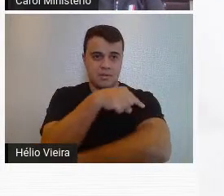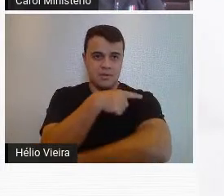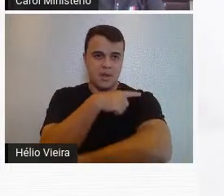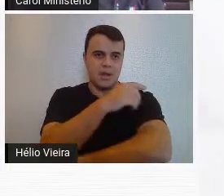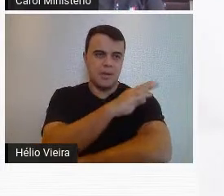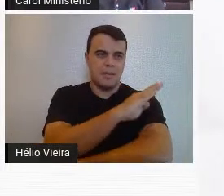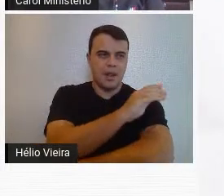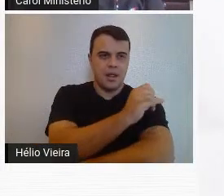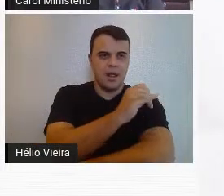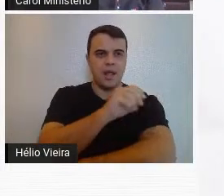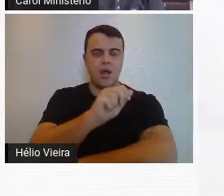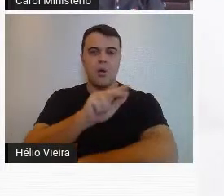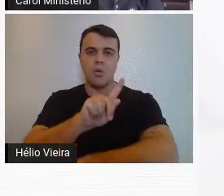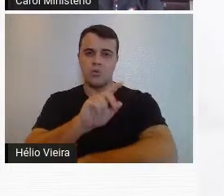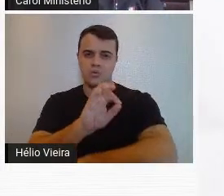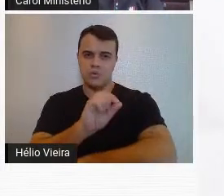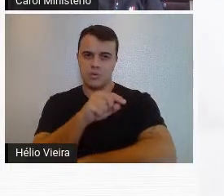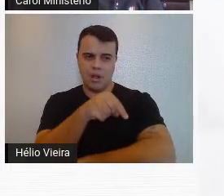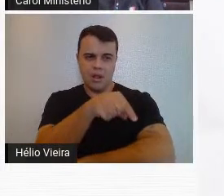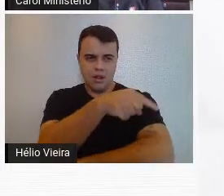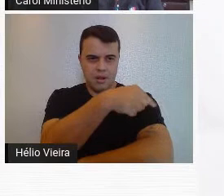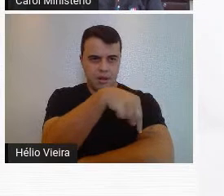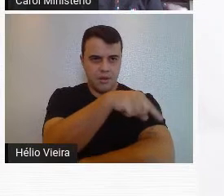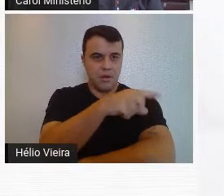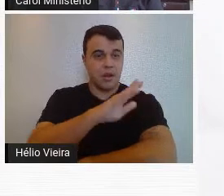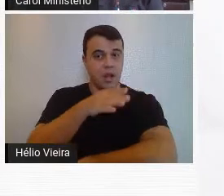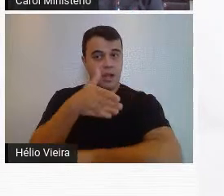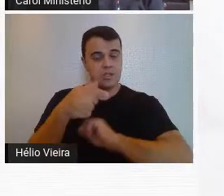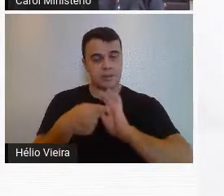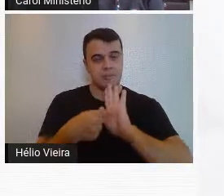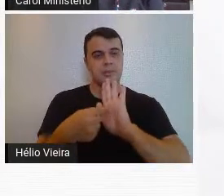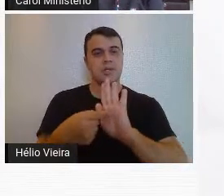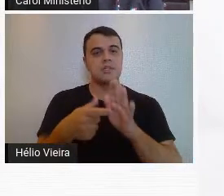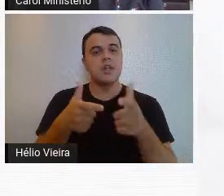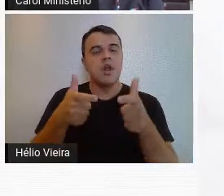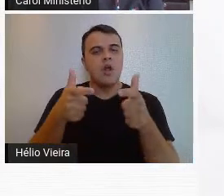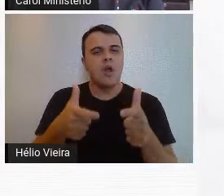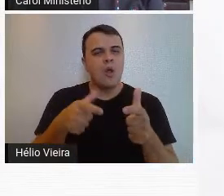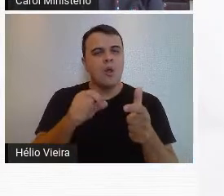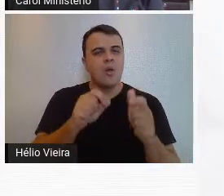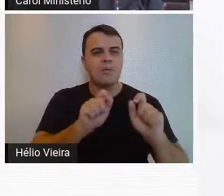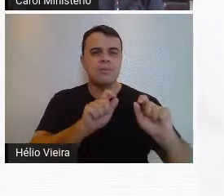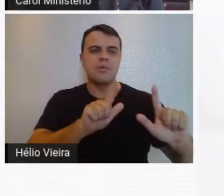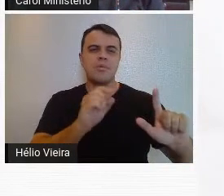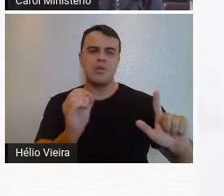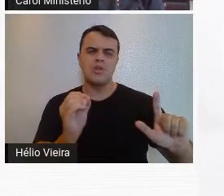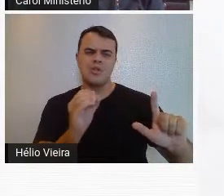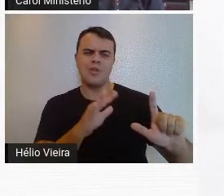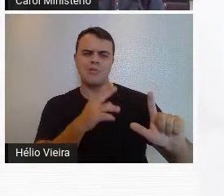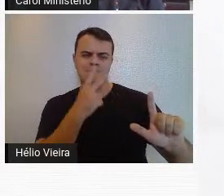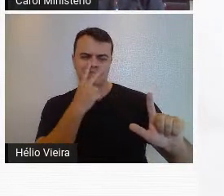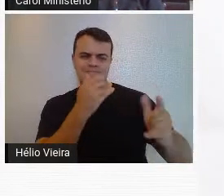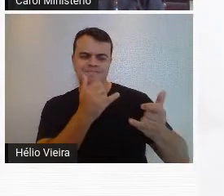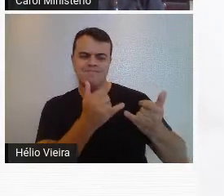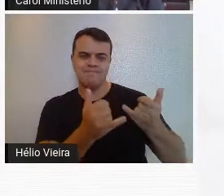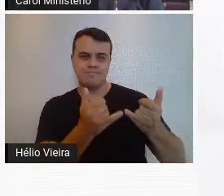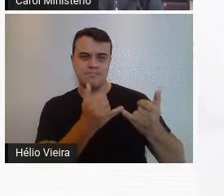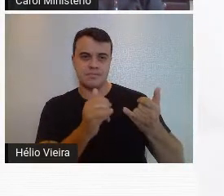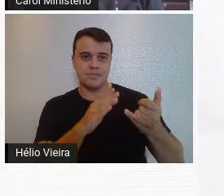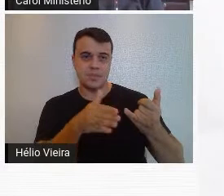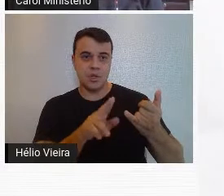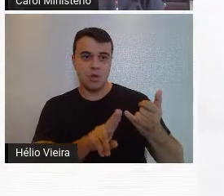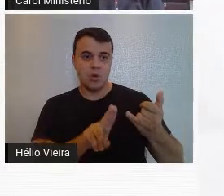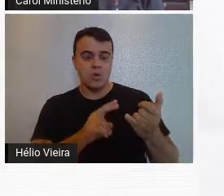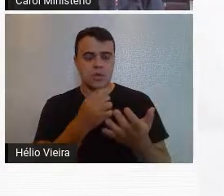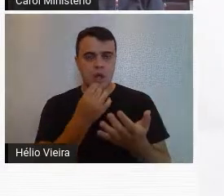e ela já apresenta algumas obras com tendências modernas, principalmente no que se diz respeito ao uso das